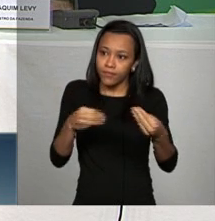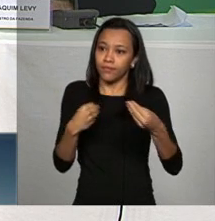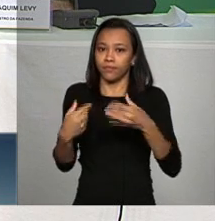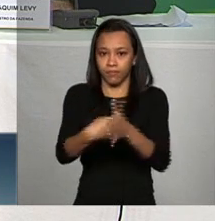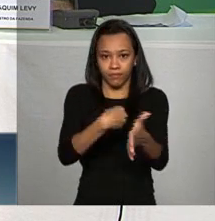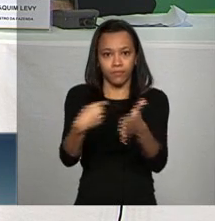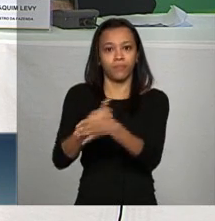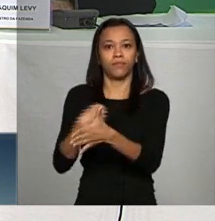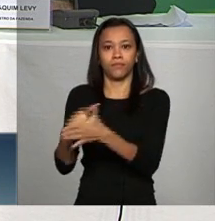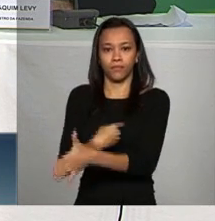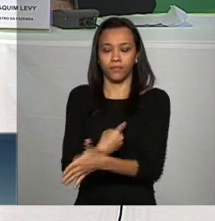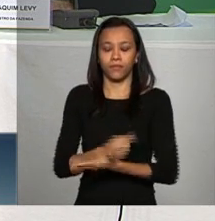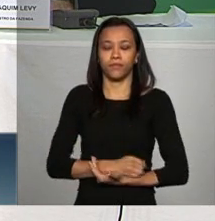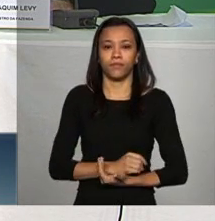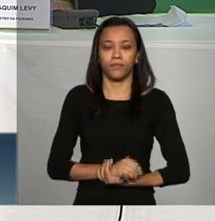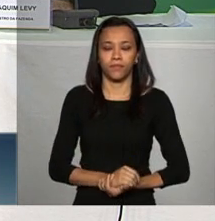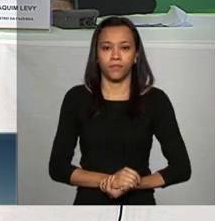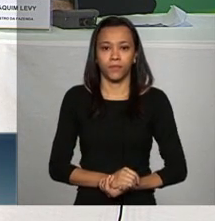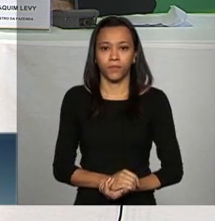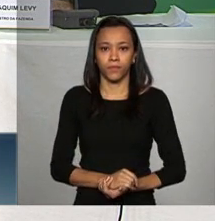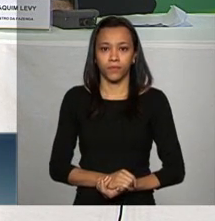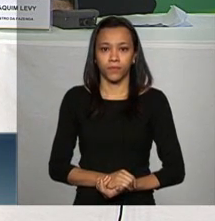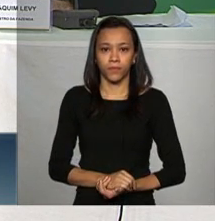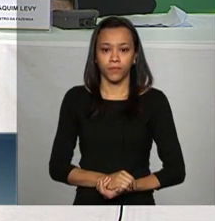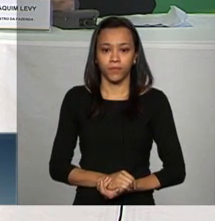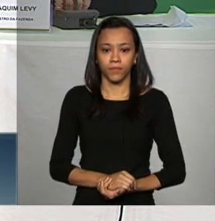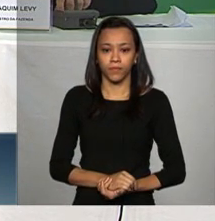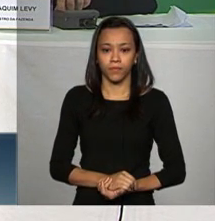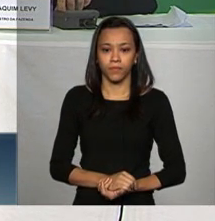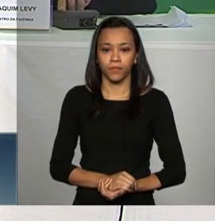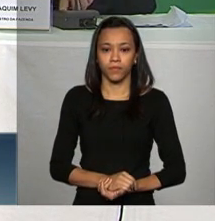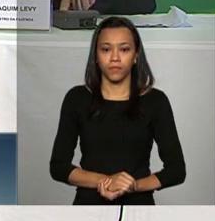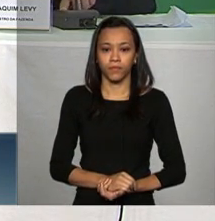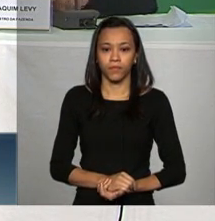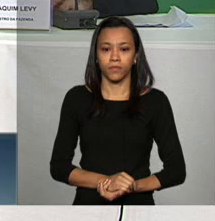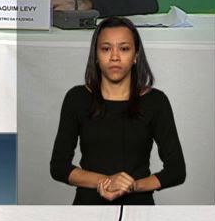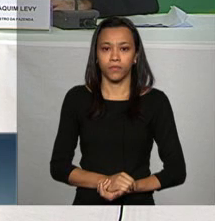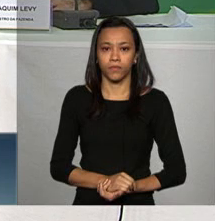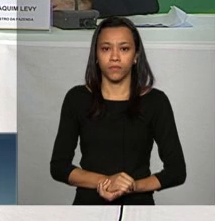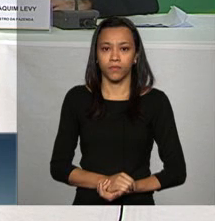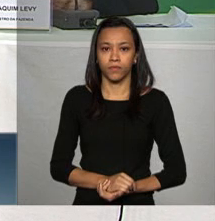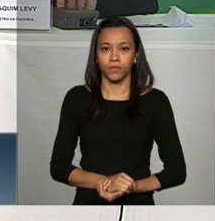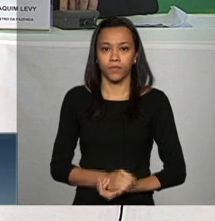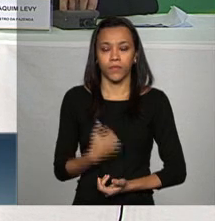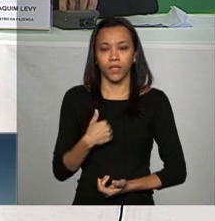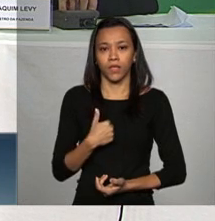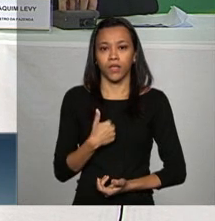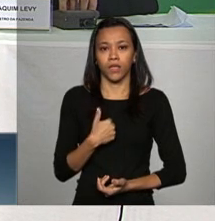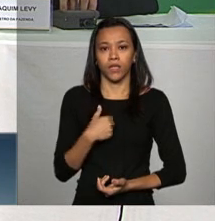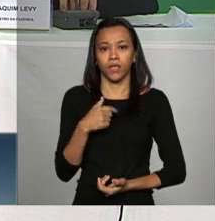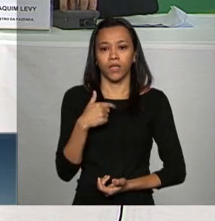não tenho opinião